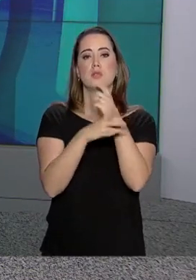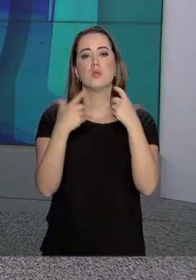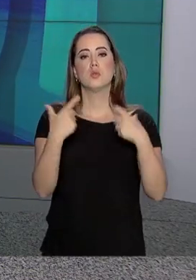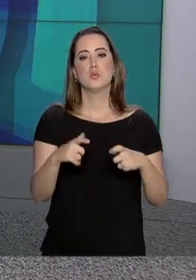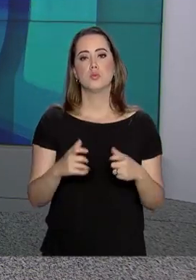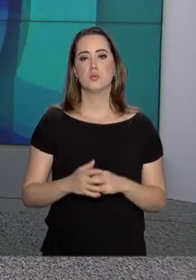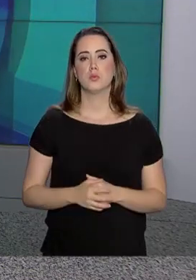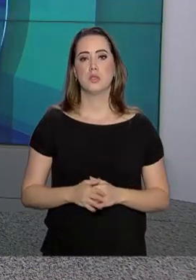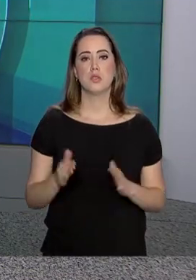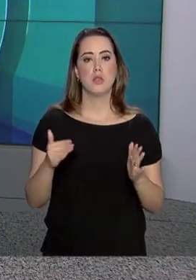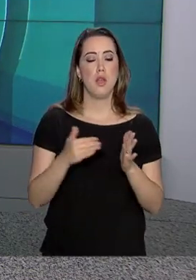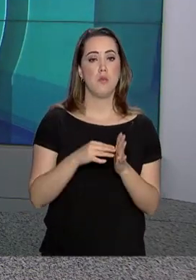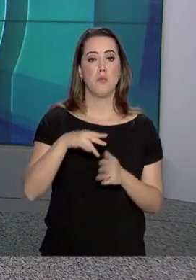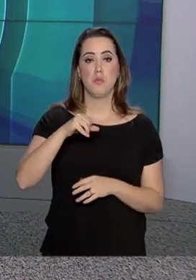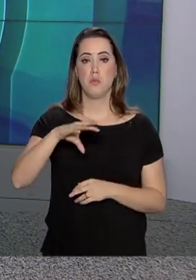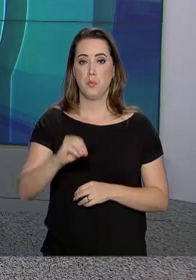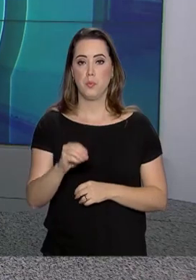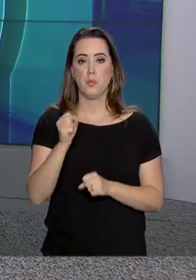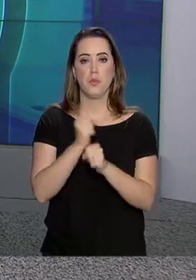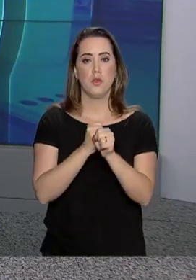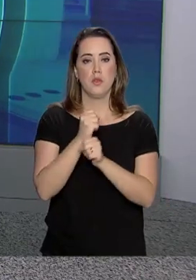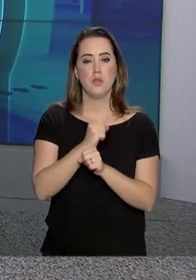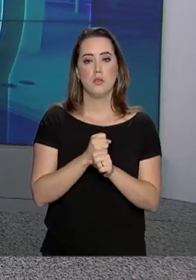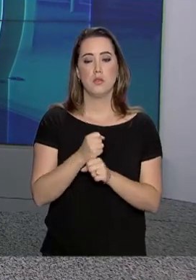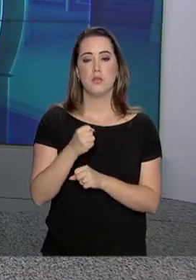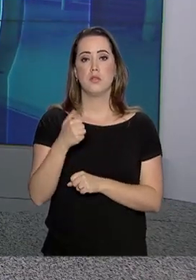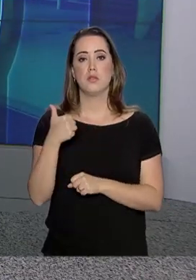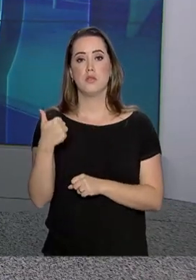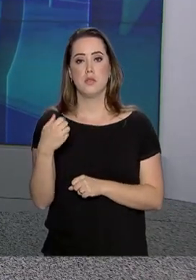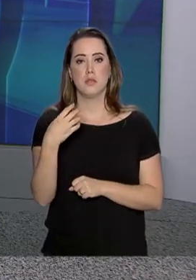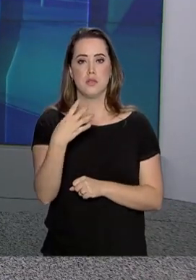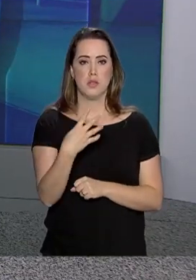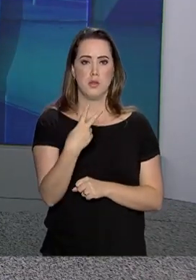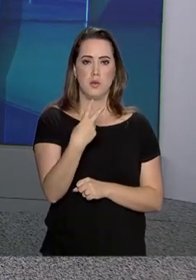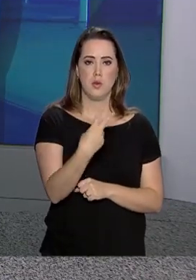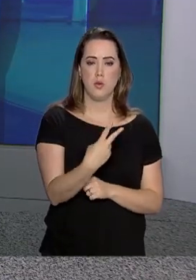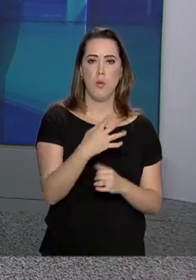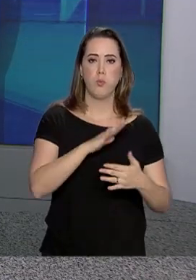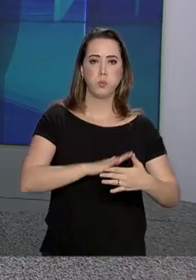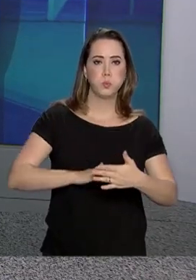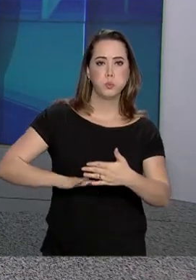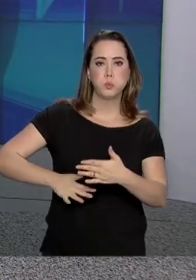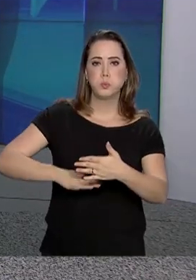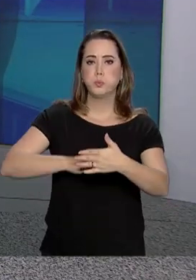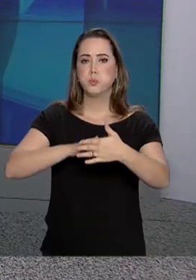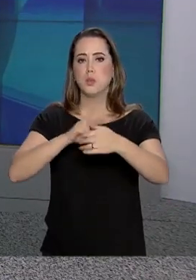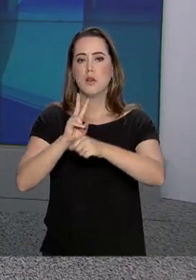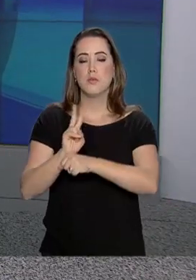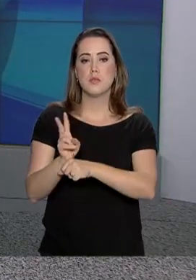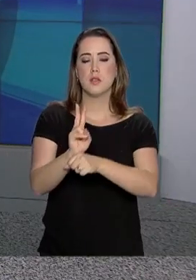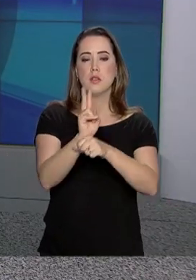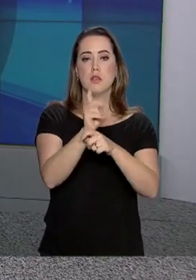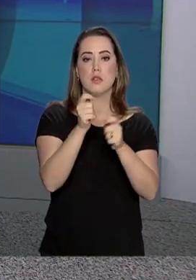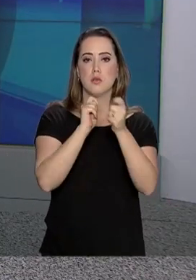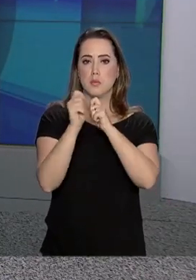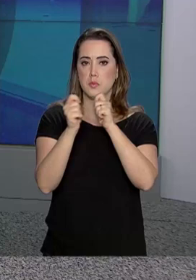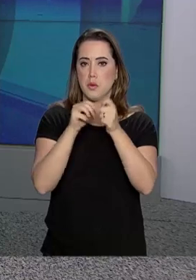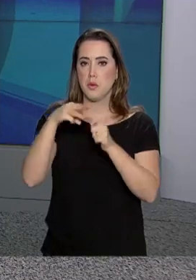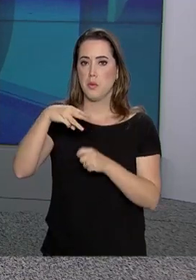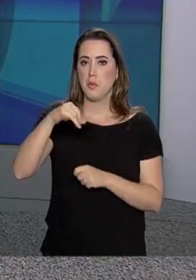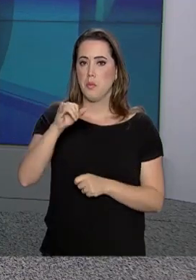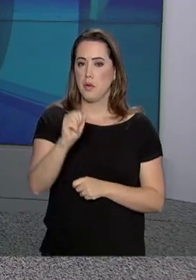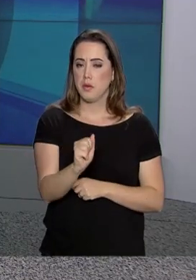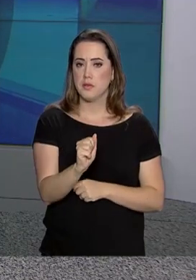nas estruturas. Até maio desse ano, 142 barragens vão ser fiscalizadas. A repórter